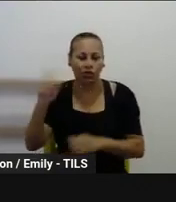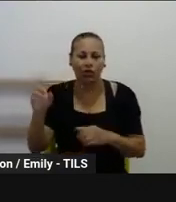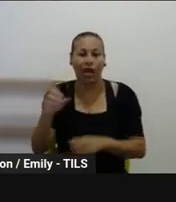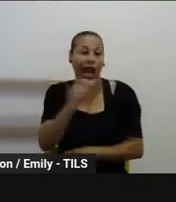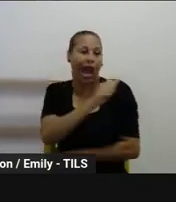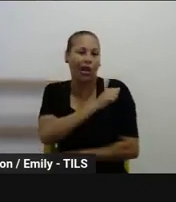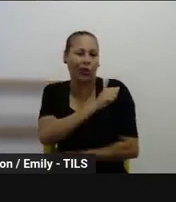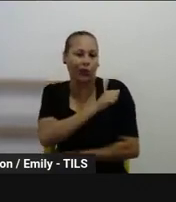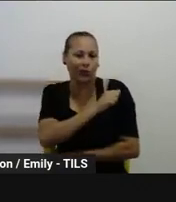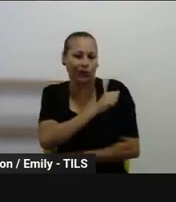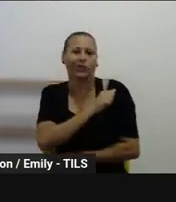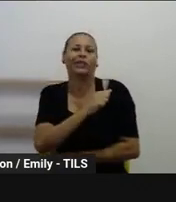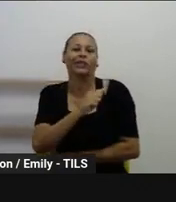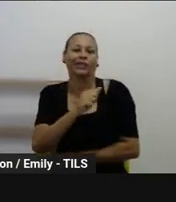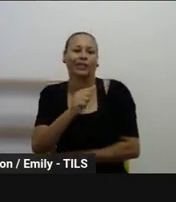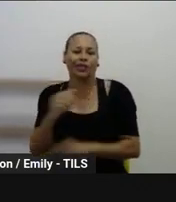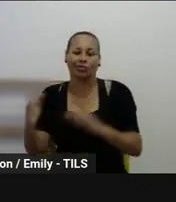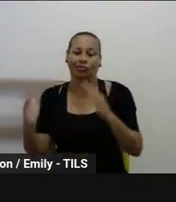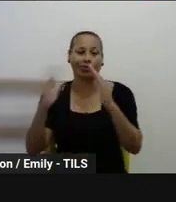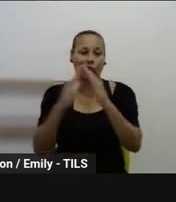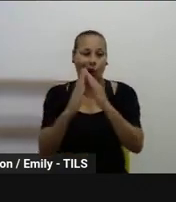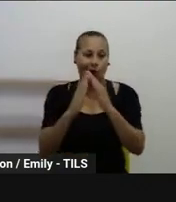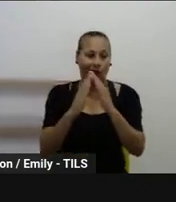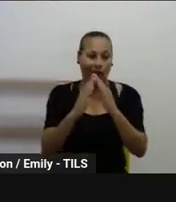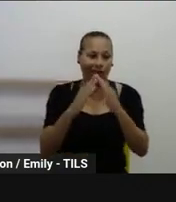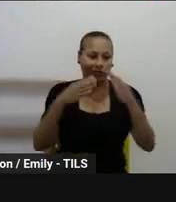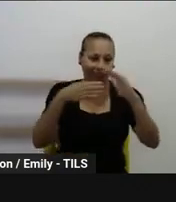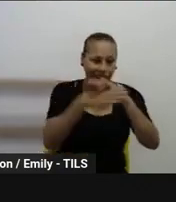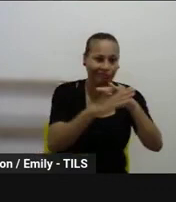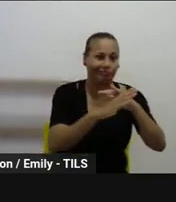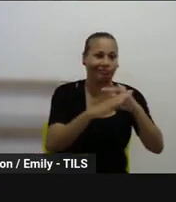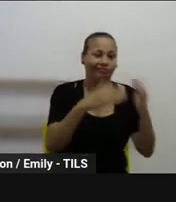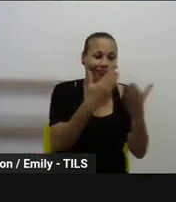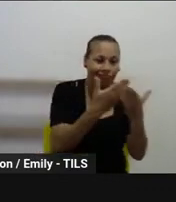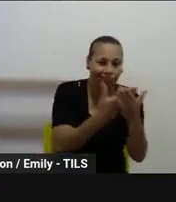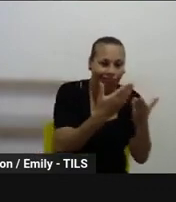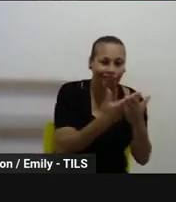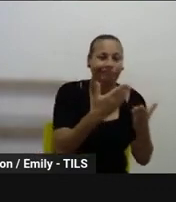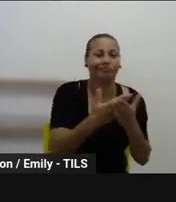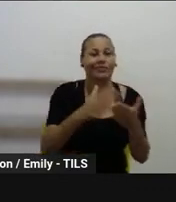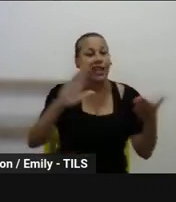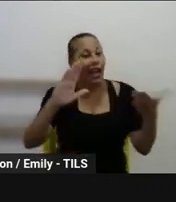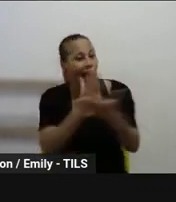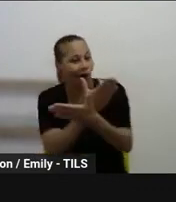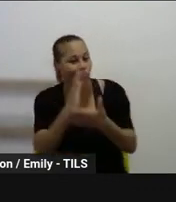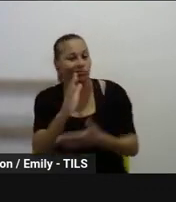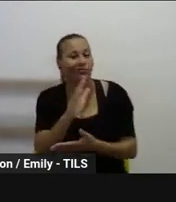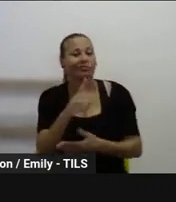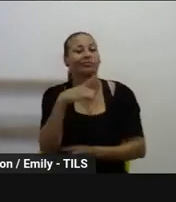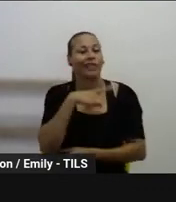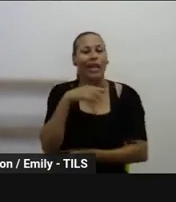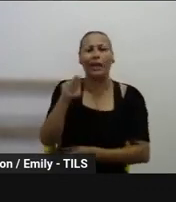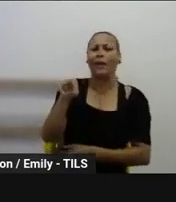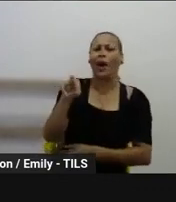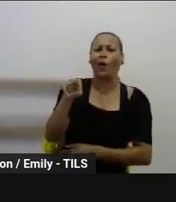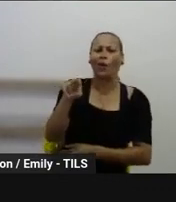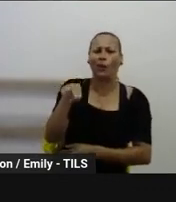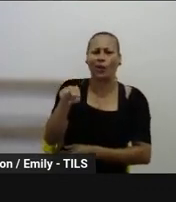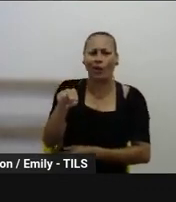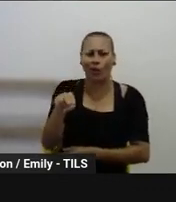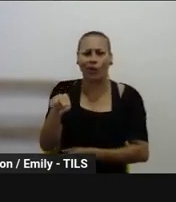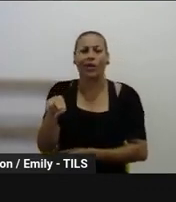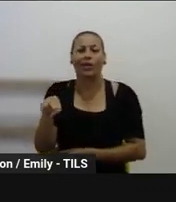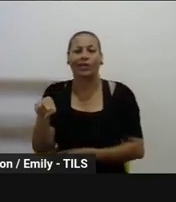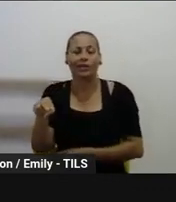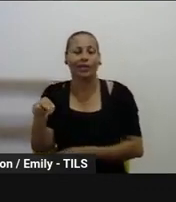estão vindo possivelmente, e alguns têm irmãos que estudam, né, ou não, e na educação de jovens e